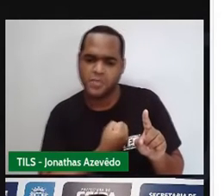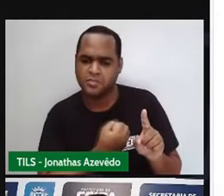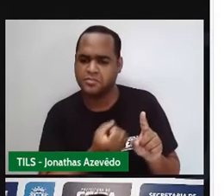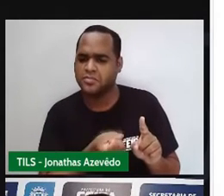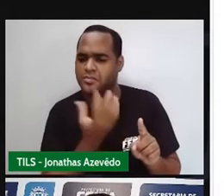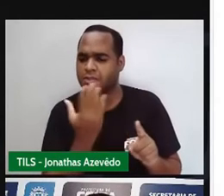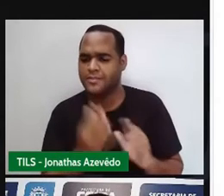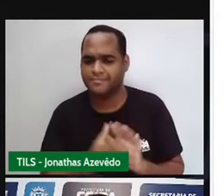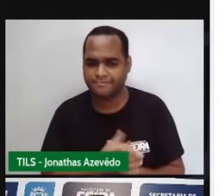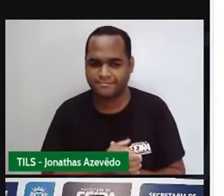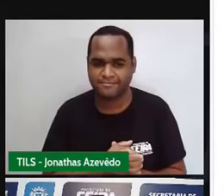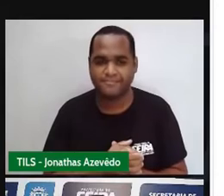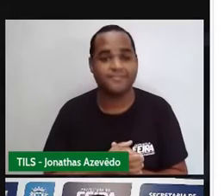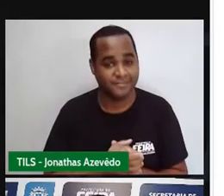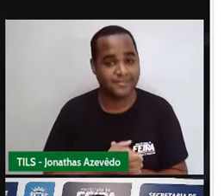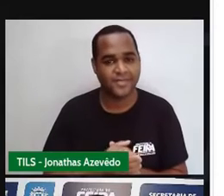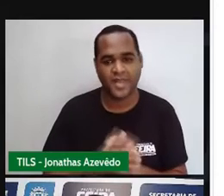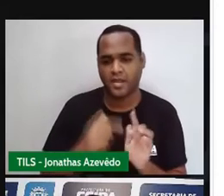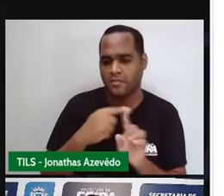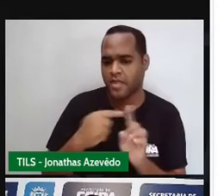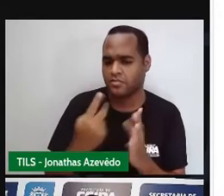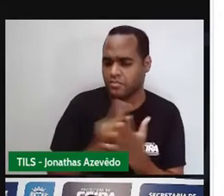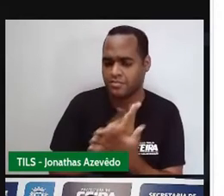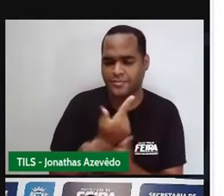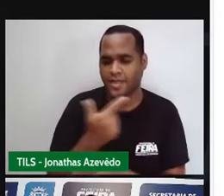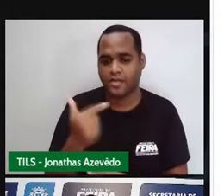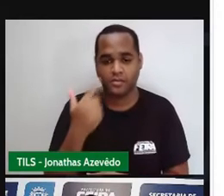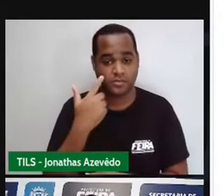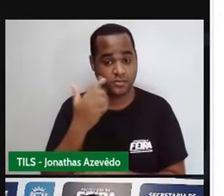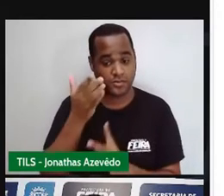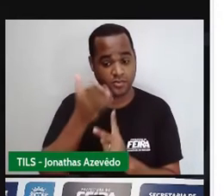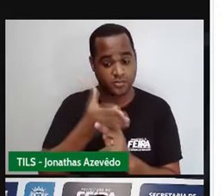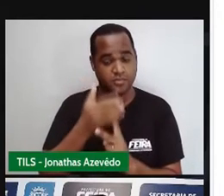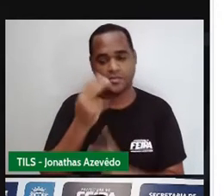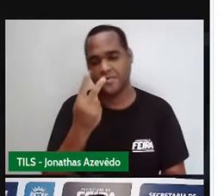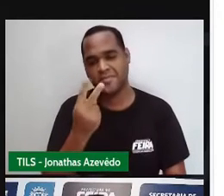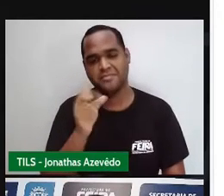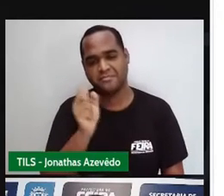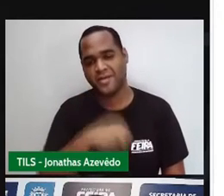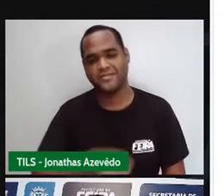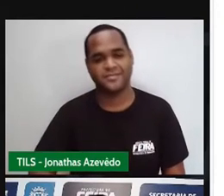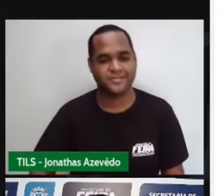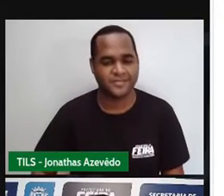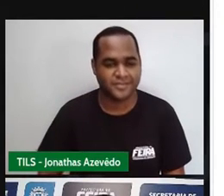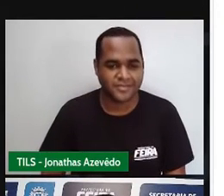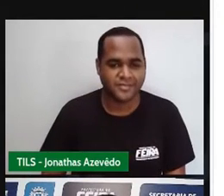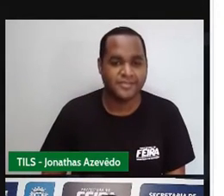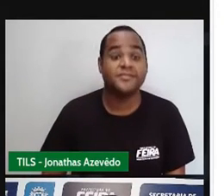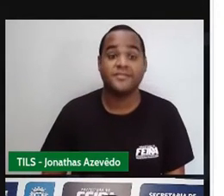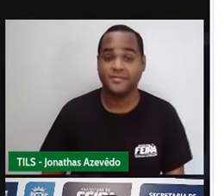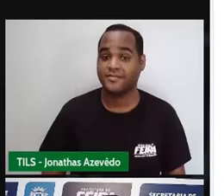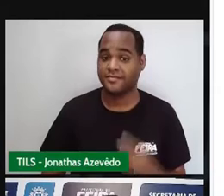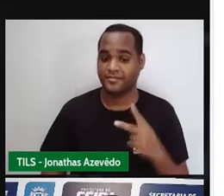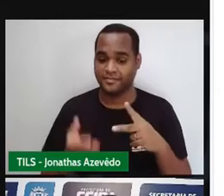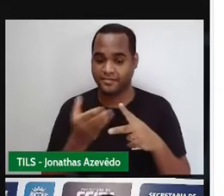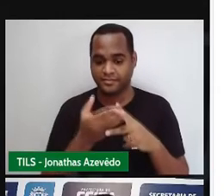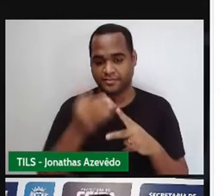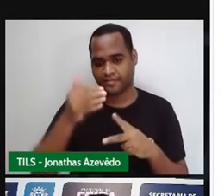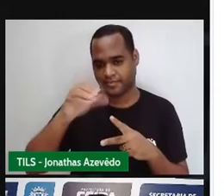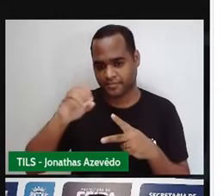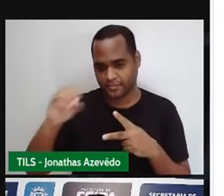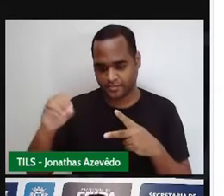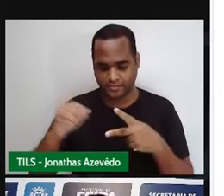metade, não tem erro. É dividir por dois, tá bom? Metade de cem,